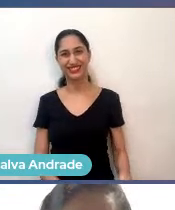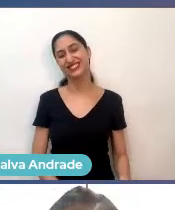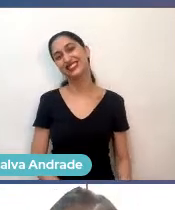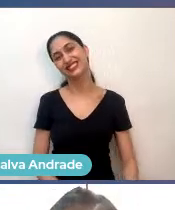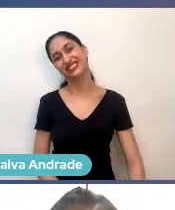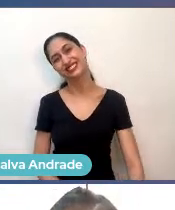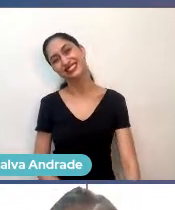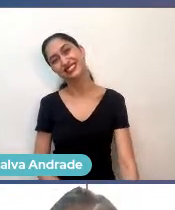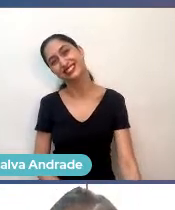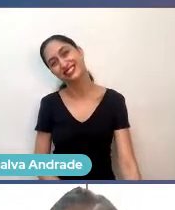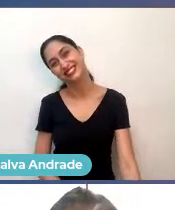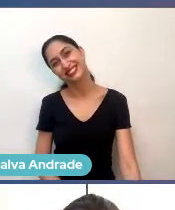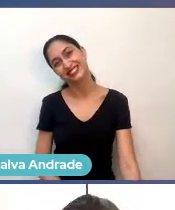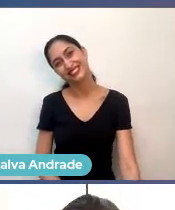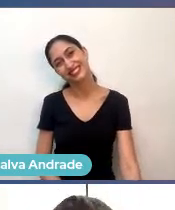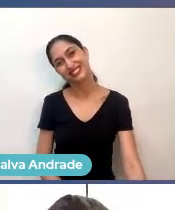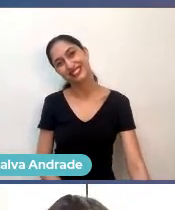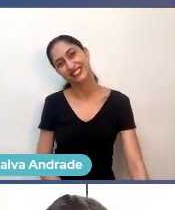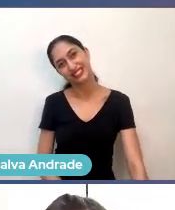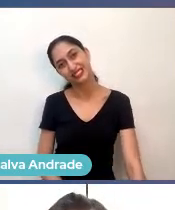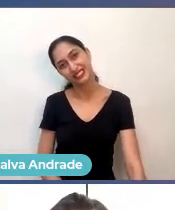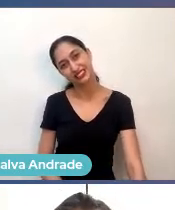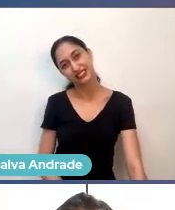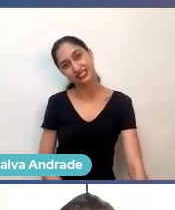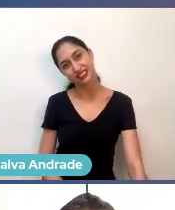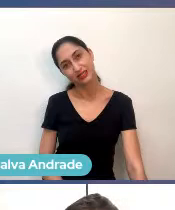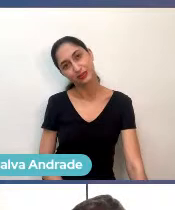falar para vocês, eu falei bem rapidinho,